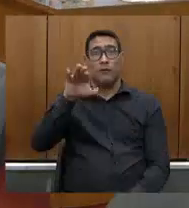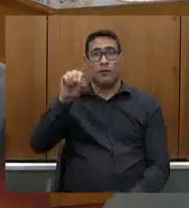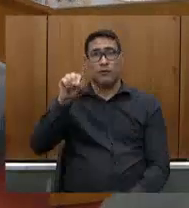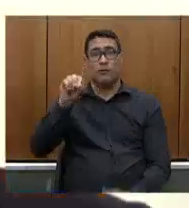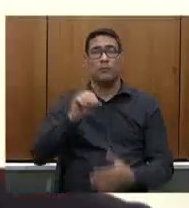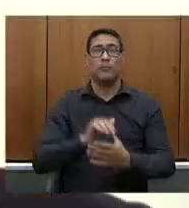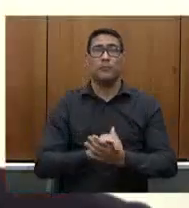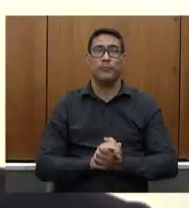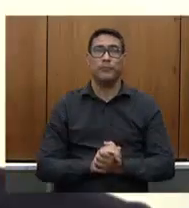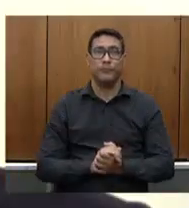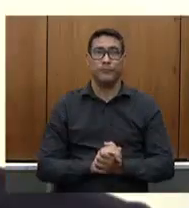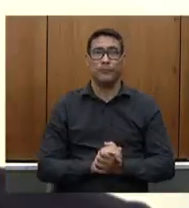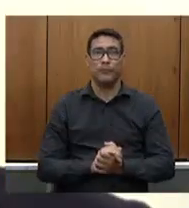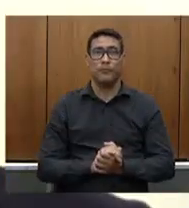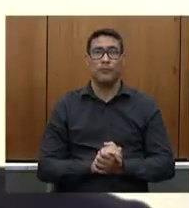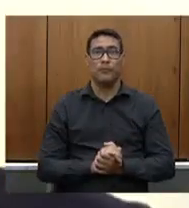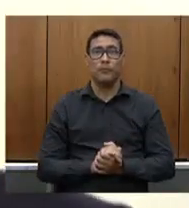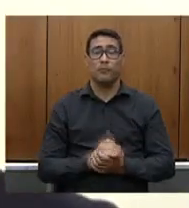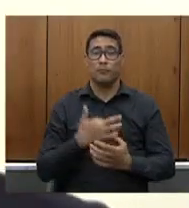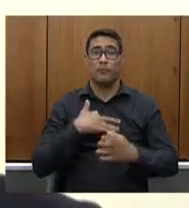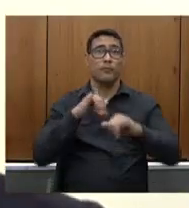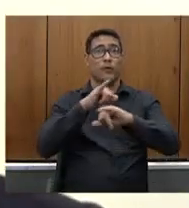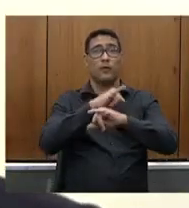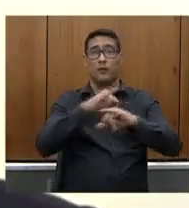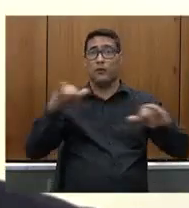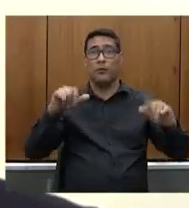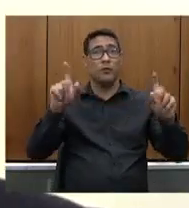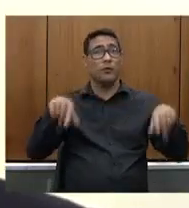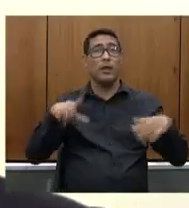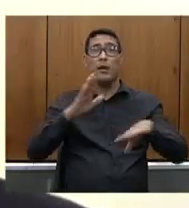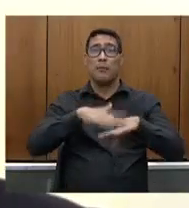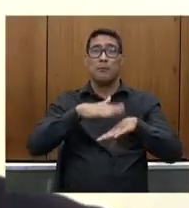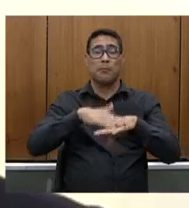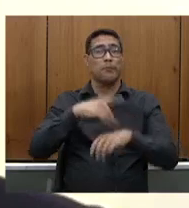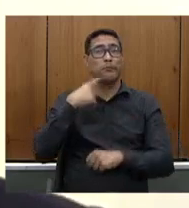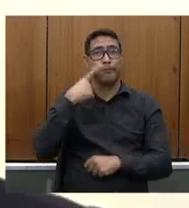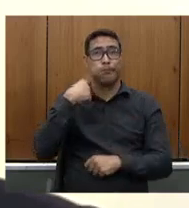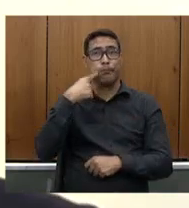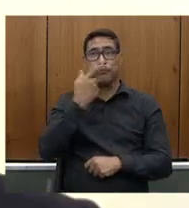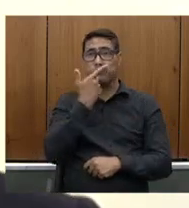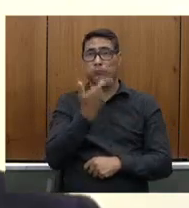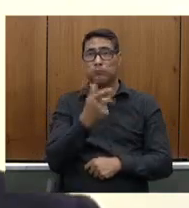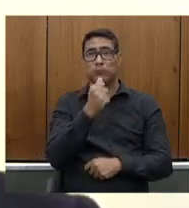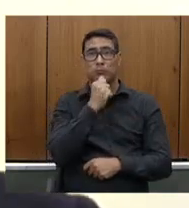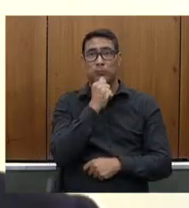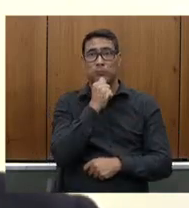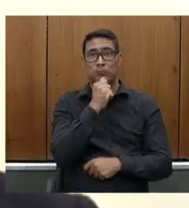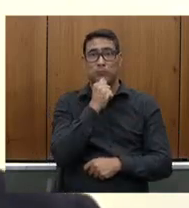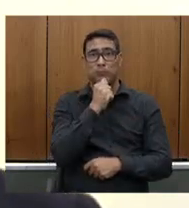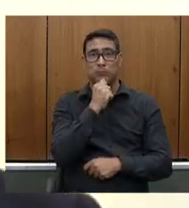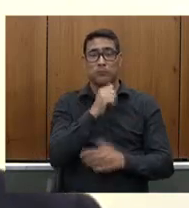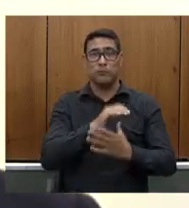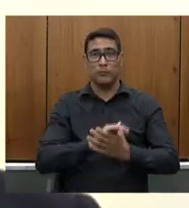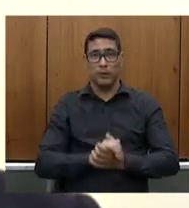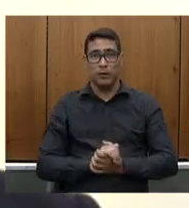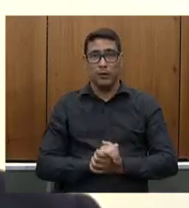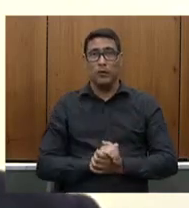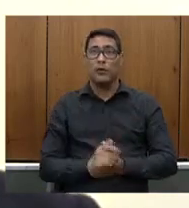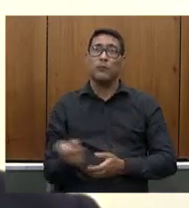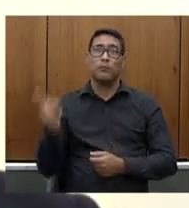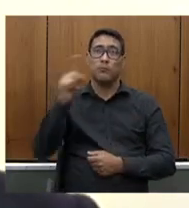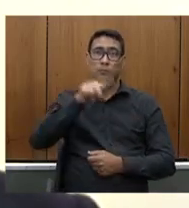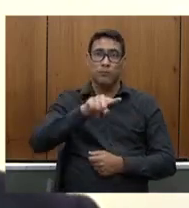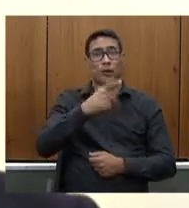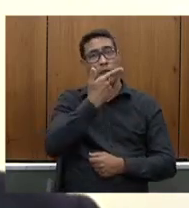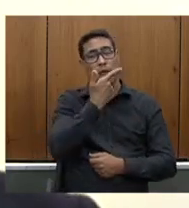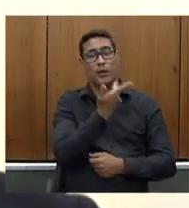eu informo que já não há mais deputados inscritos para falar indago se algum deputado ainda gostaria de fazer